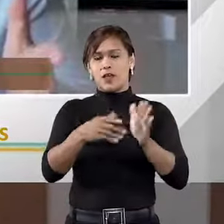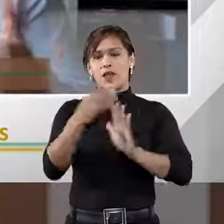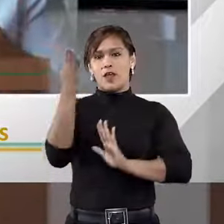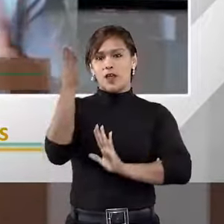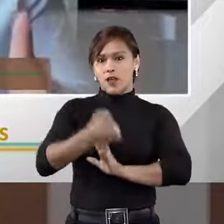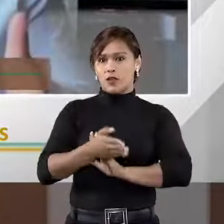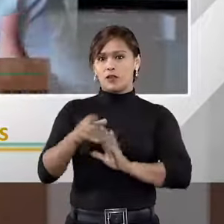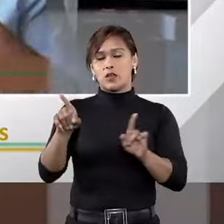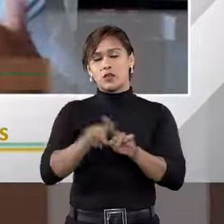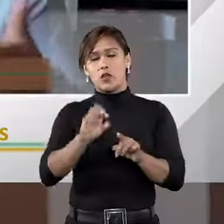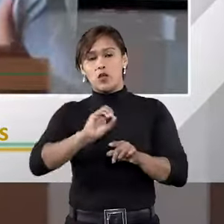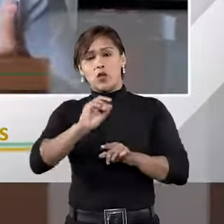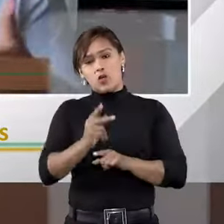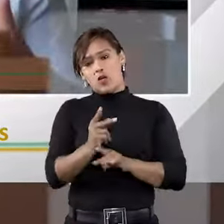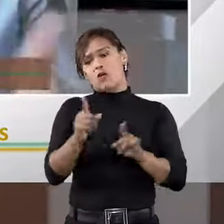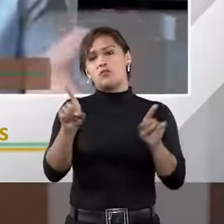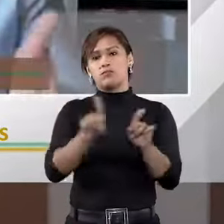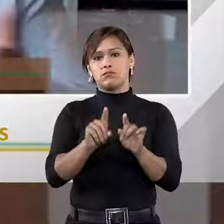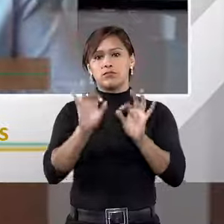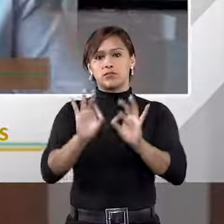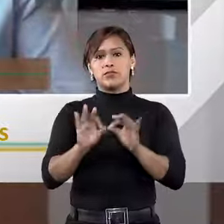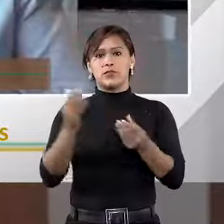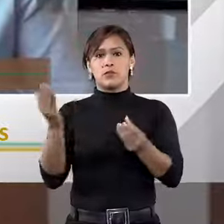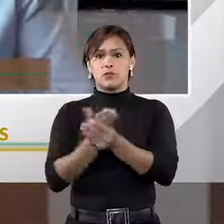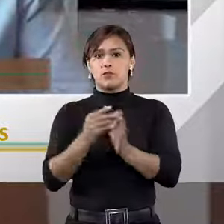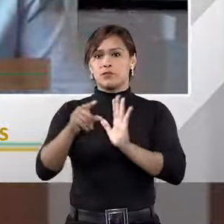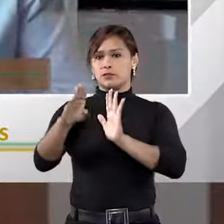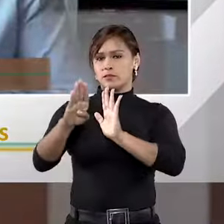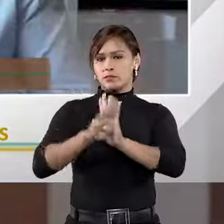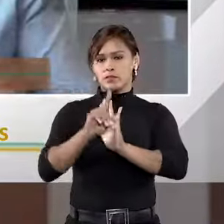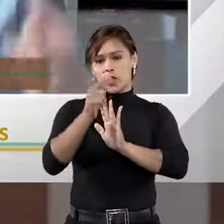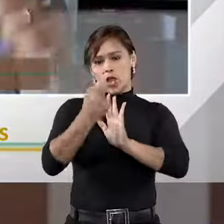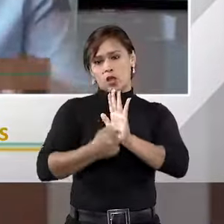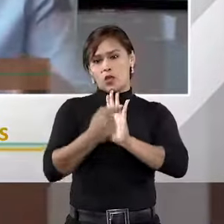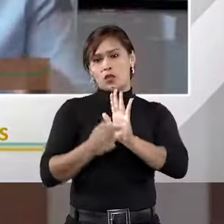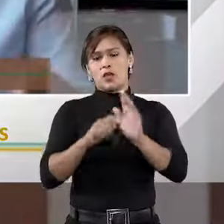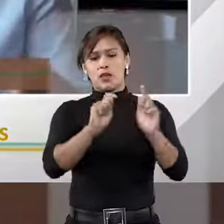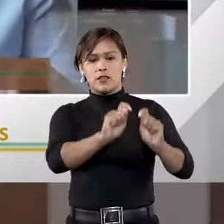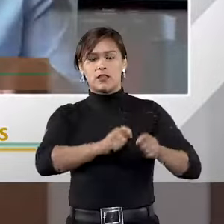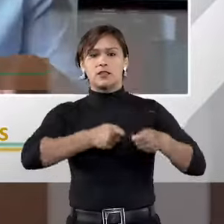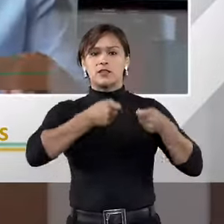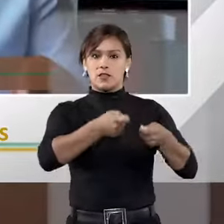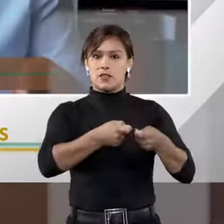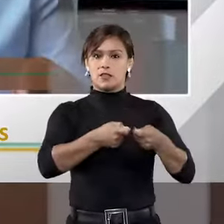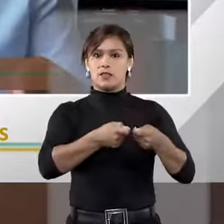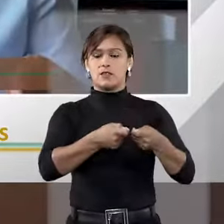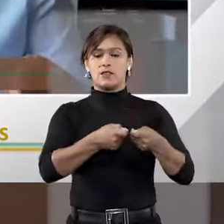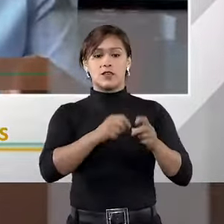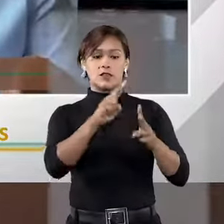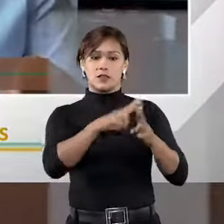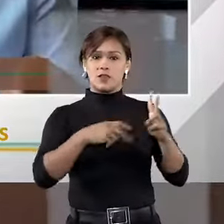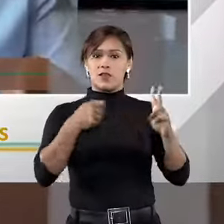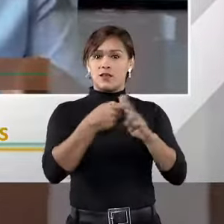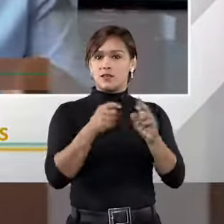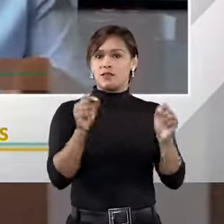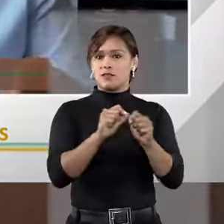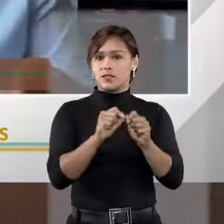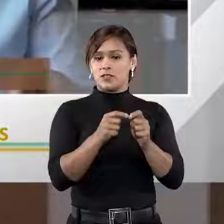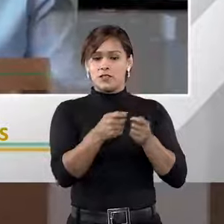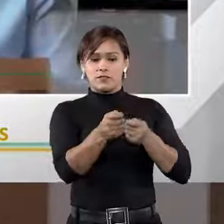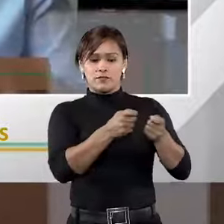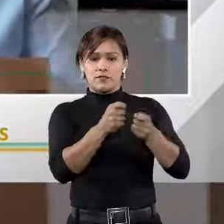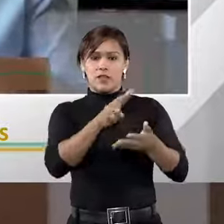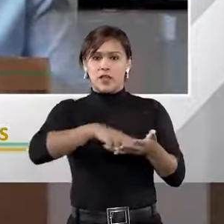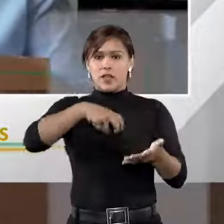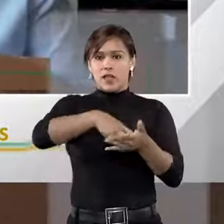anulatória ou, se não for por ação anulatória, por meio na defesa que o executado fizer da execução da